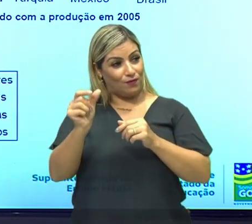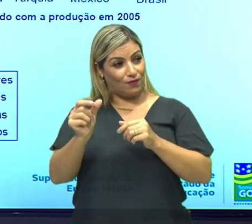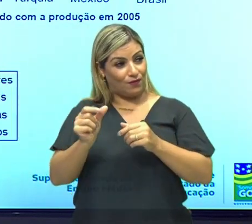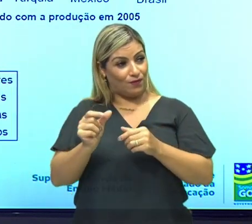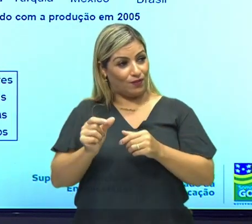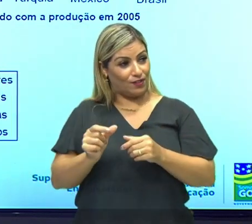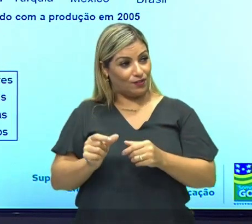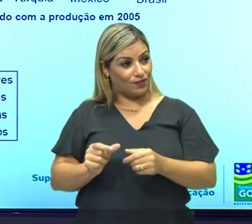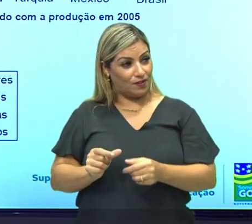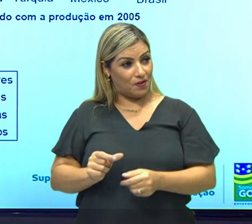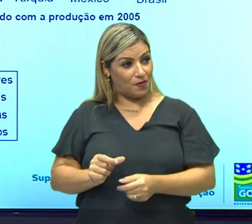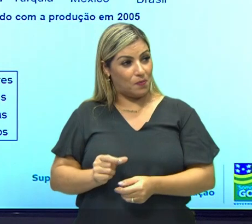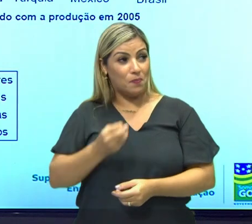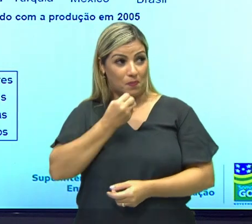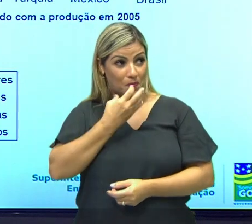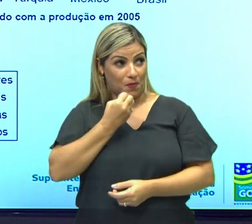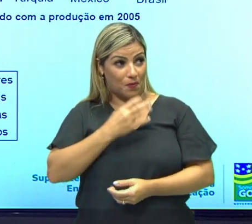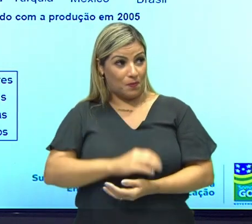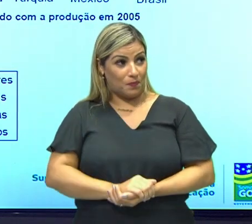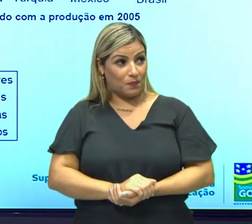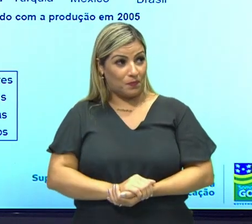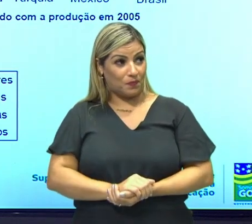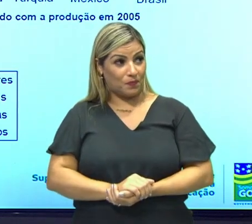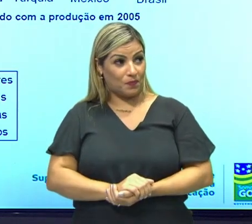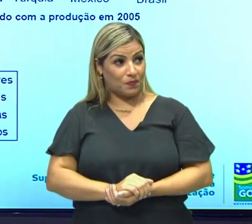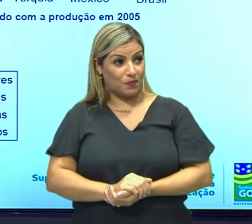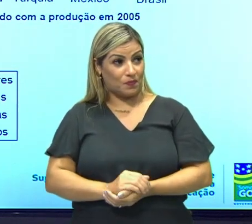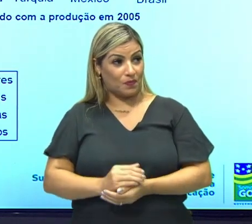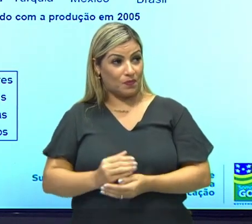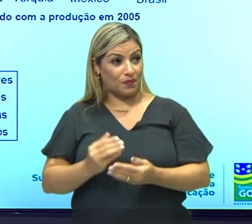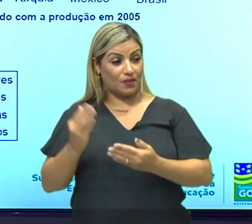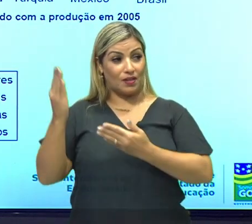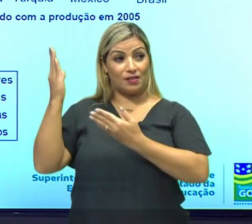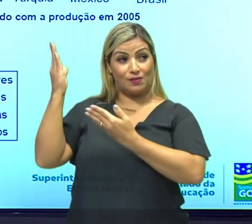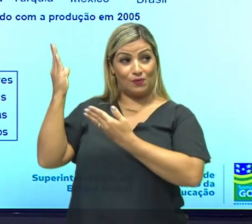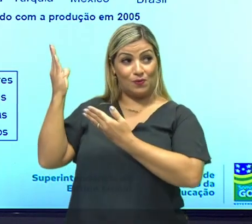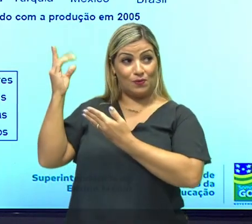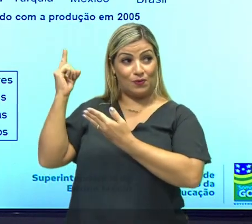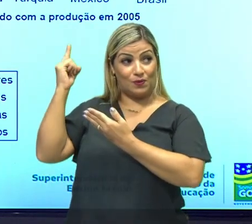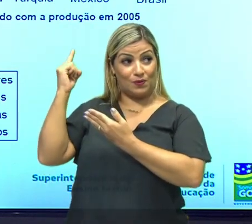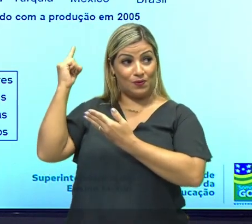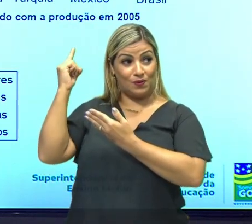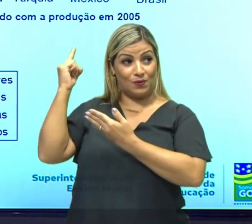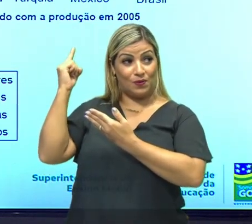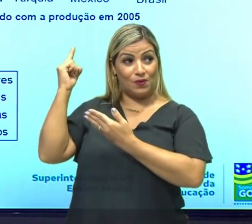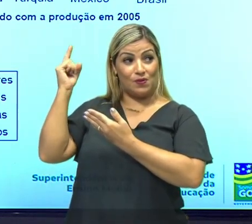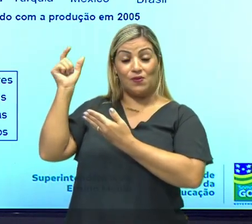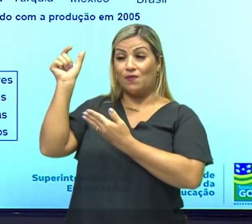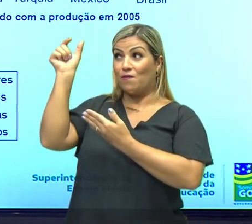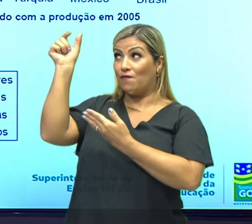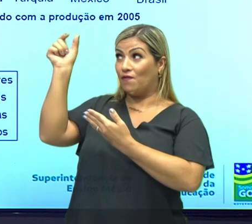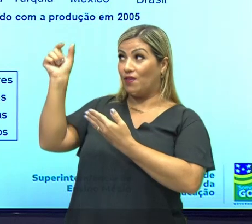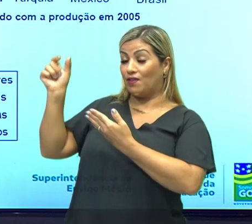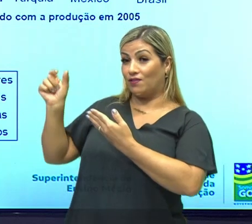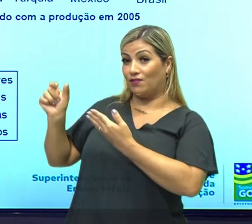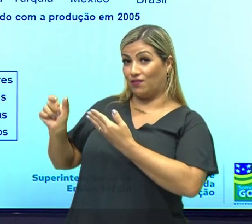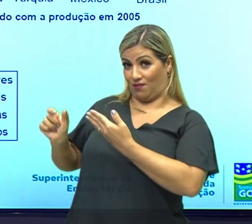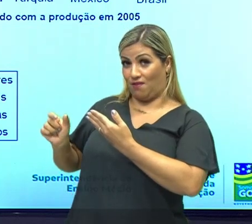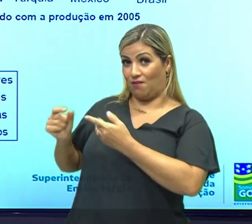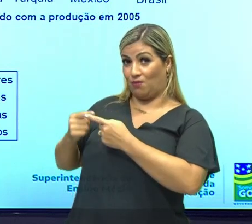aqui, tá bom? Esse gráfico aqui, ó, chama-se vertical, porque está na